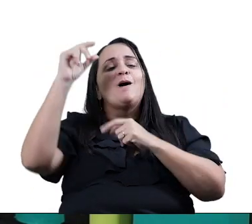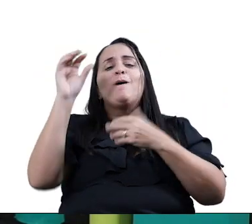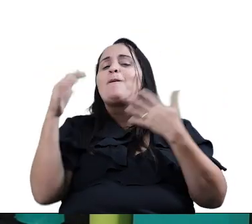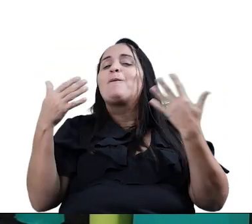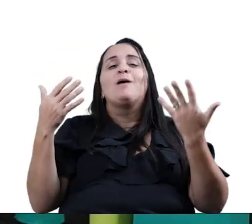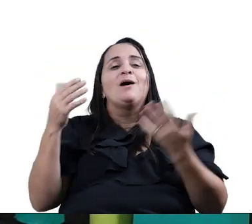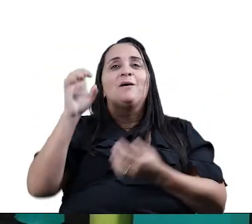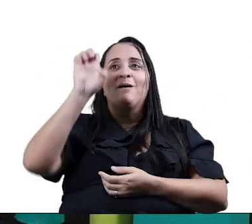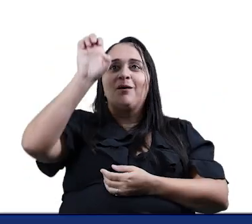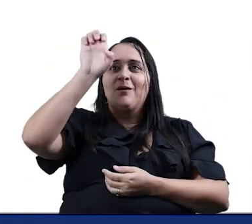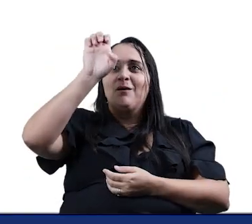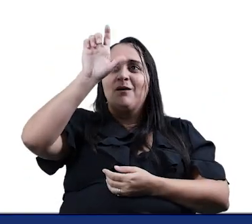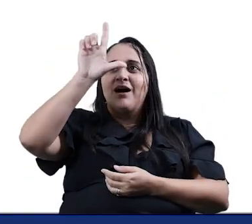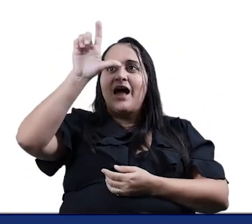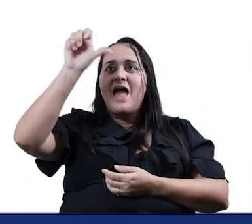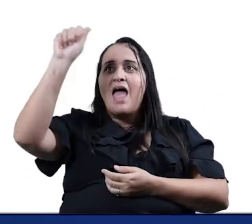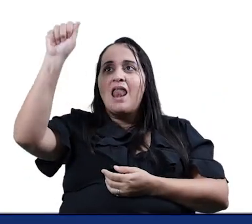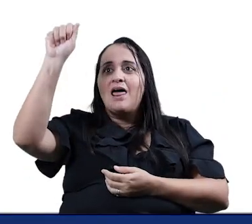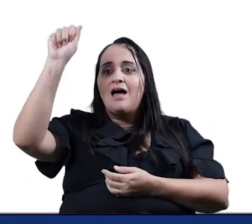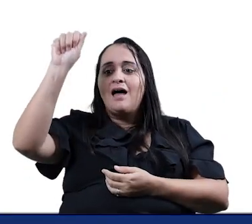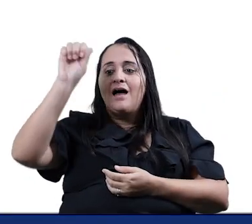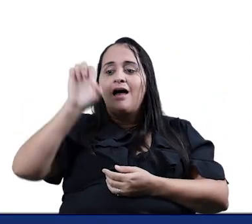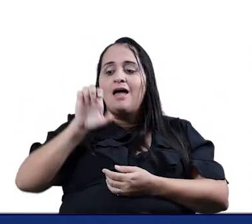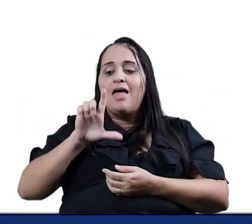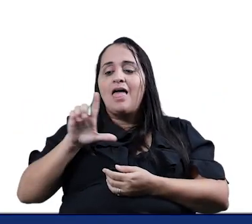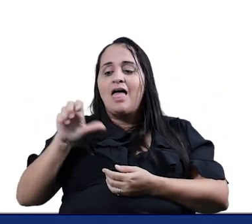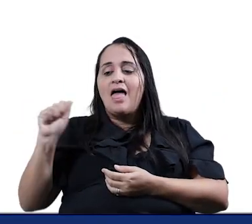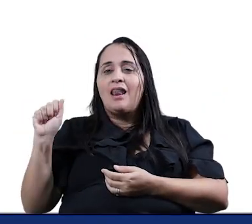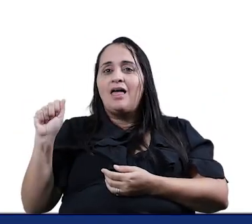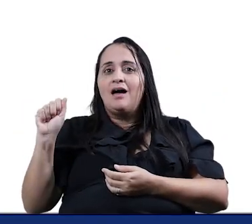A palavra Aqui ó Ela